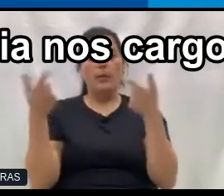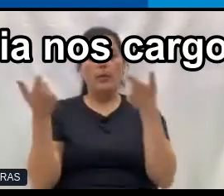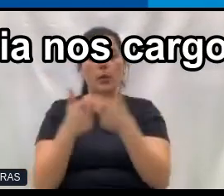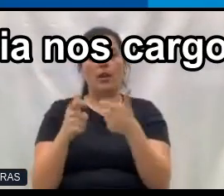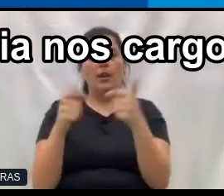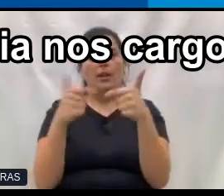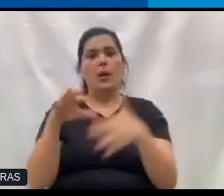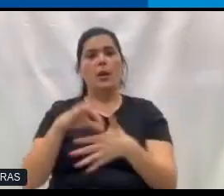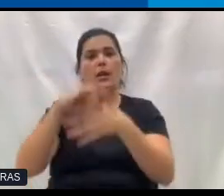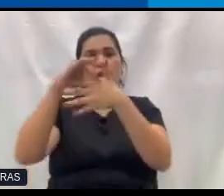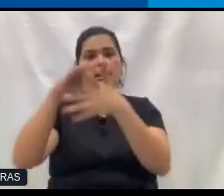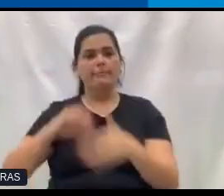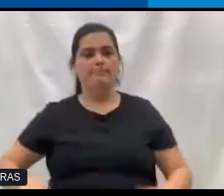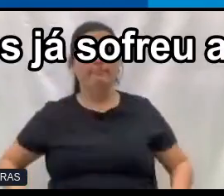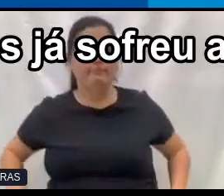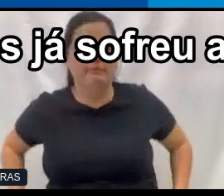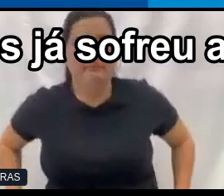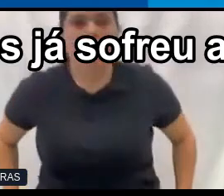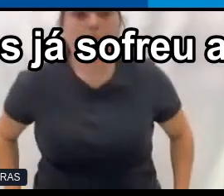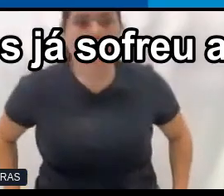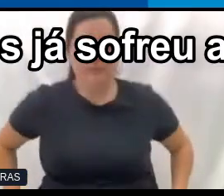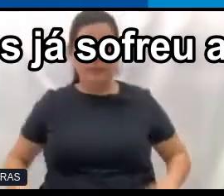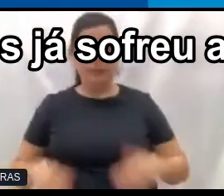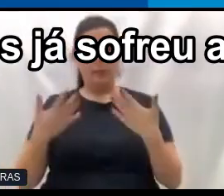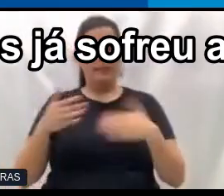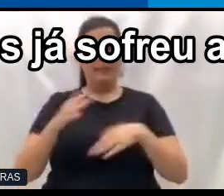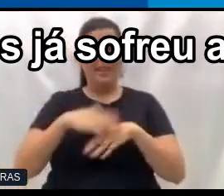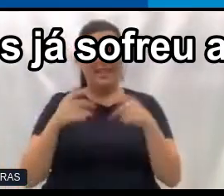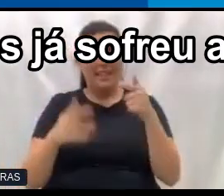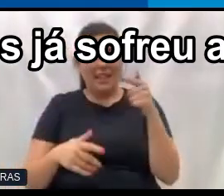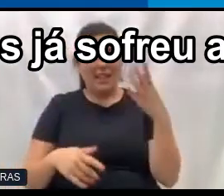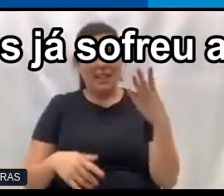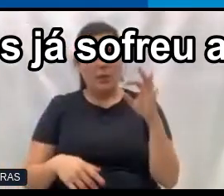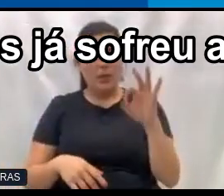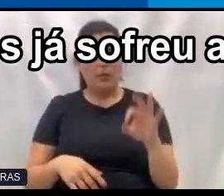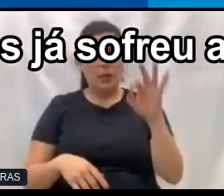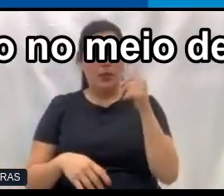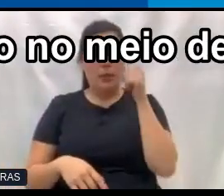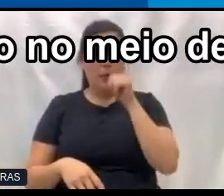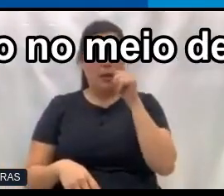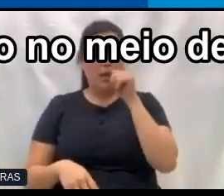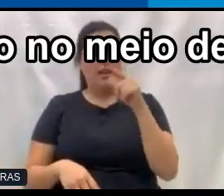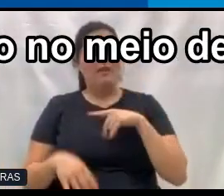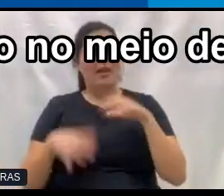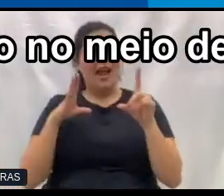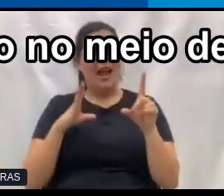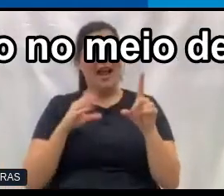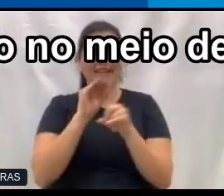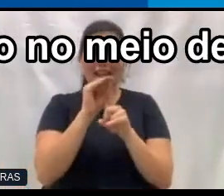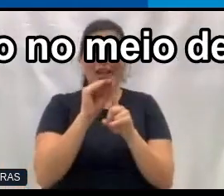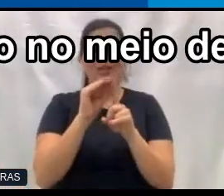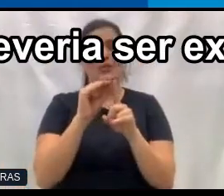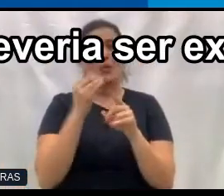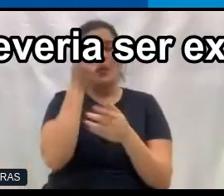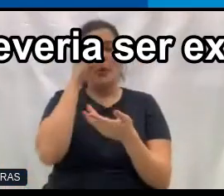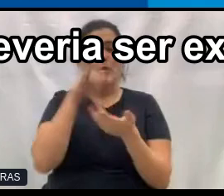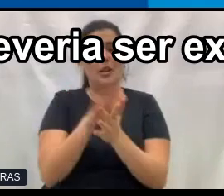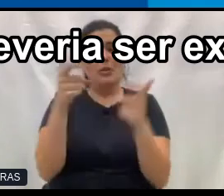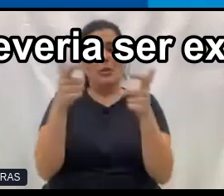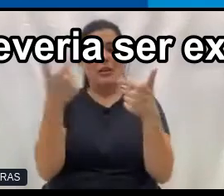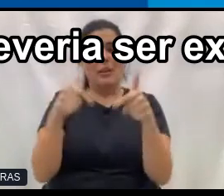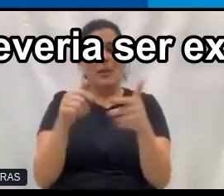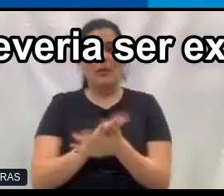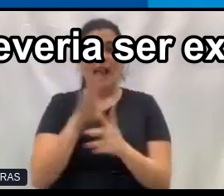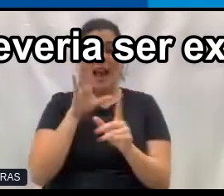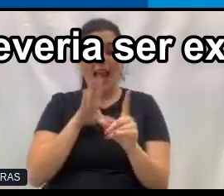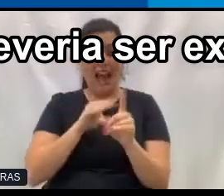de liderança. Mais de 74% das mulheres já sofreu assédio ou algum tipo de preconceito no ambiente de trabalho. Assédio,